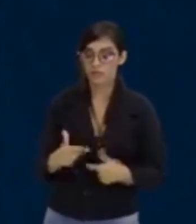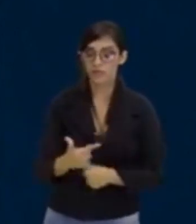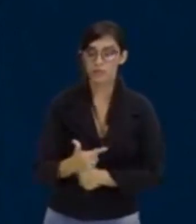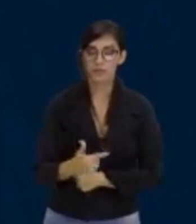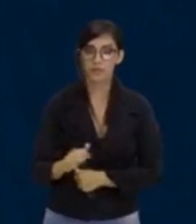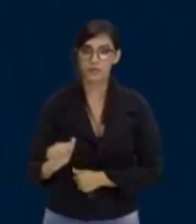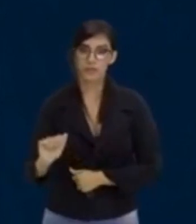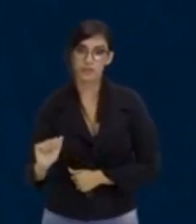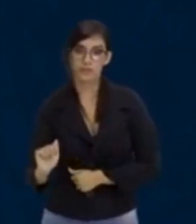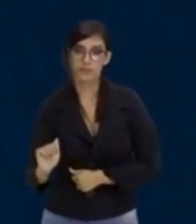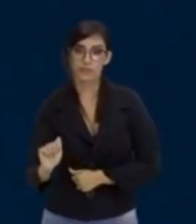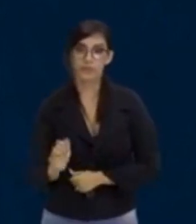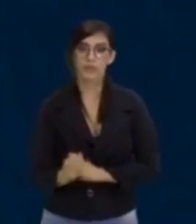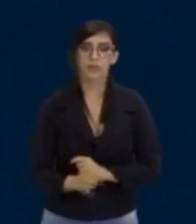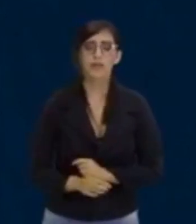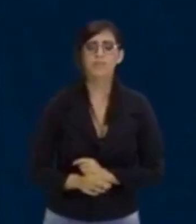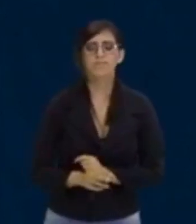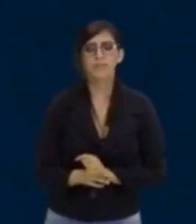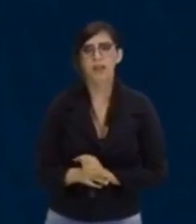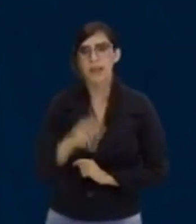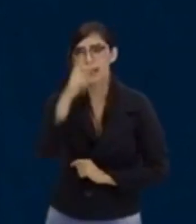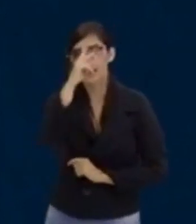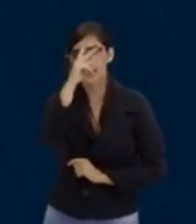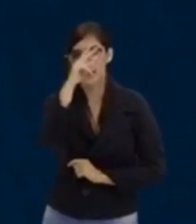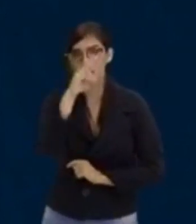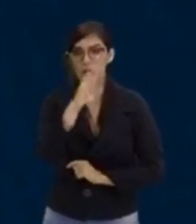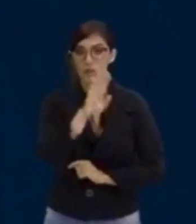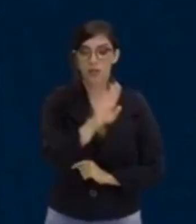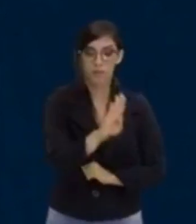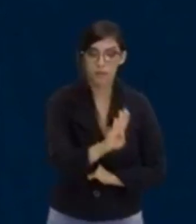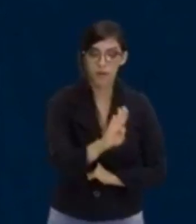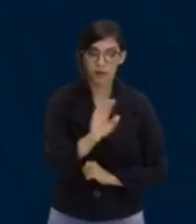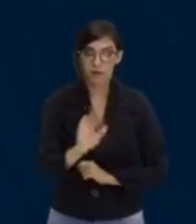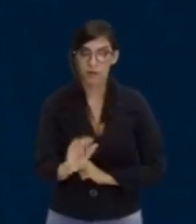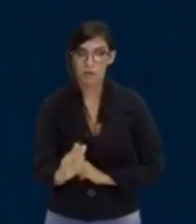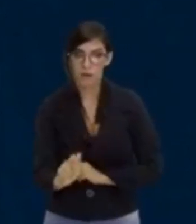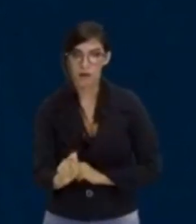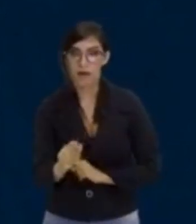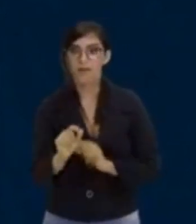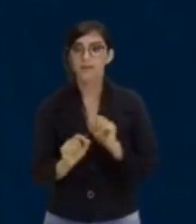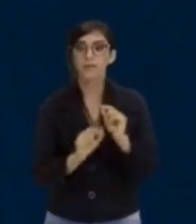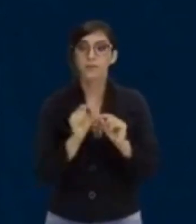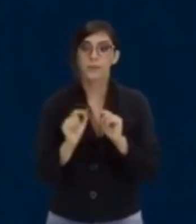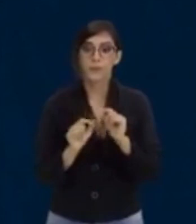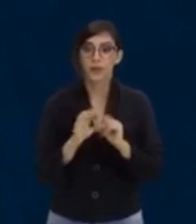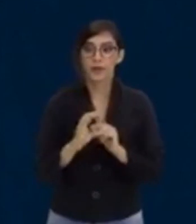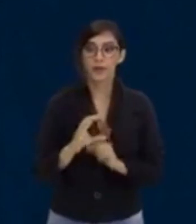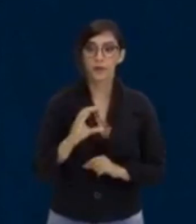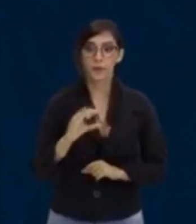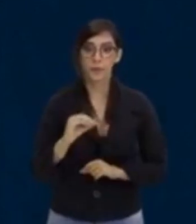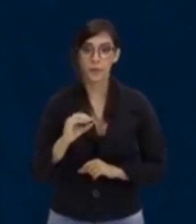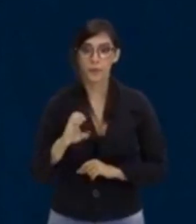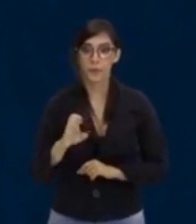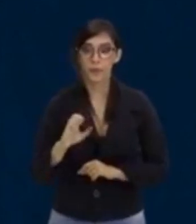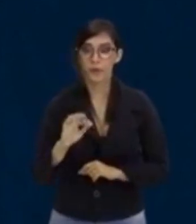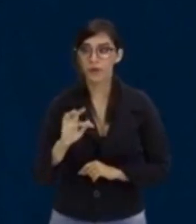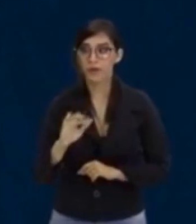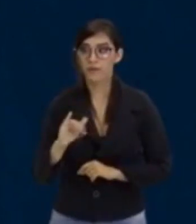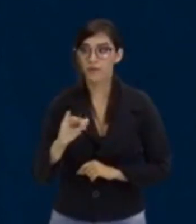e este a, eles são quem? Os coeficientes da equação. E esse delta, pessoal, eu ouvi falar desse